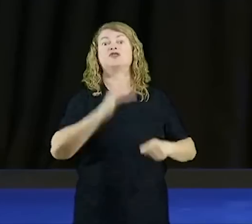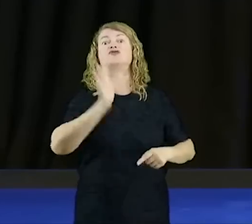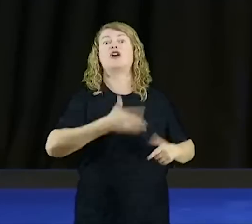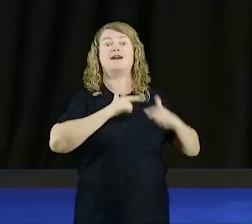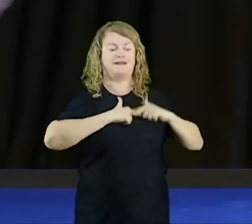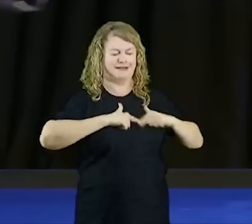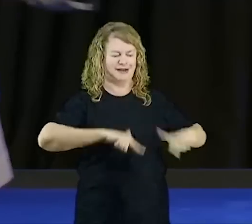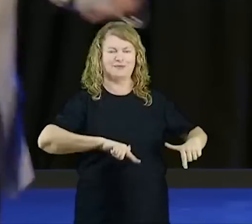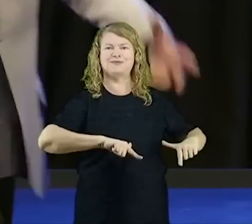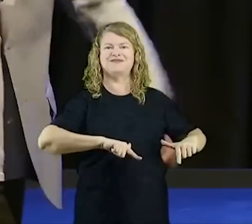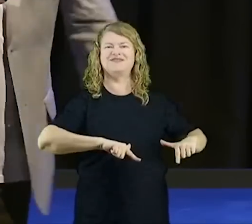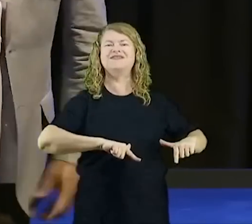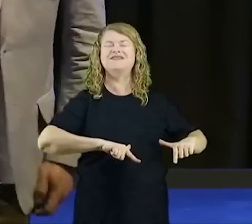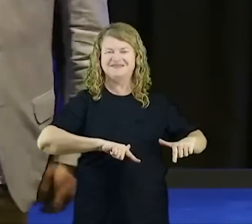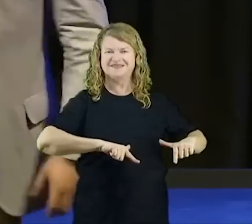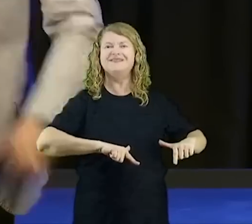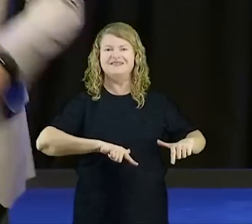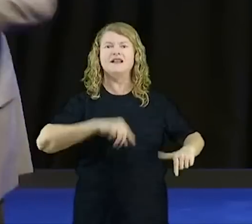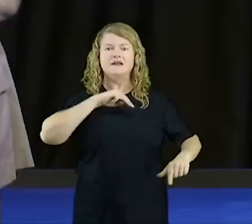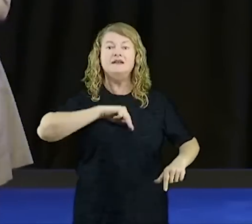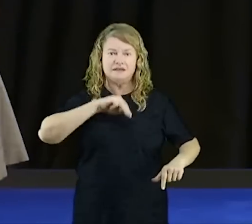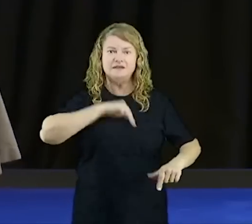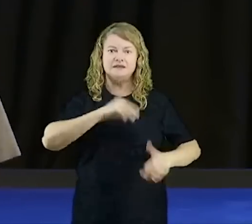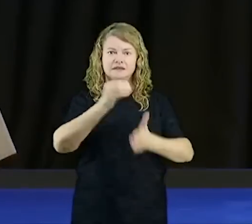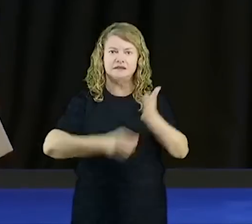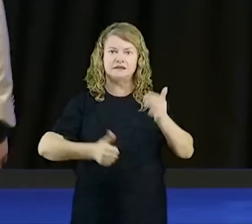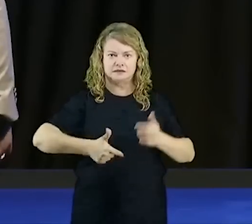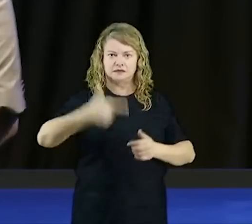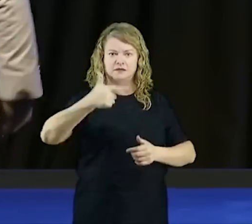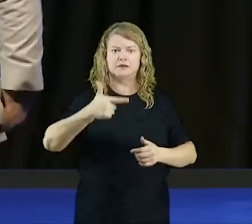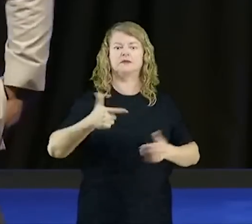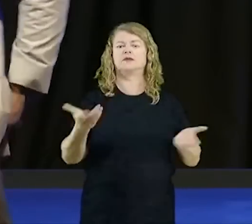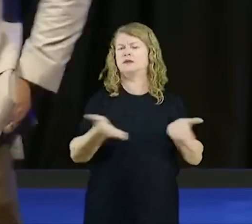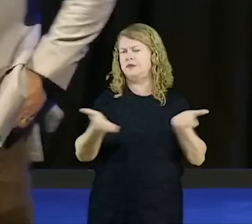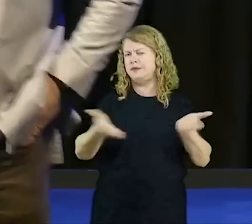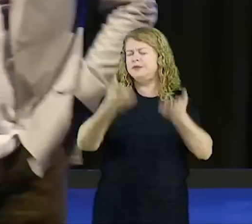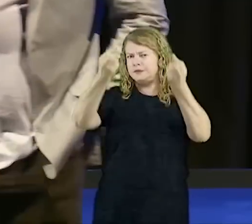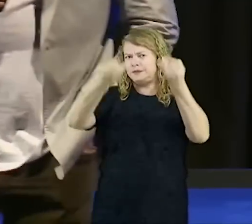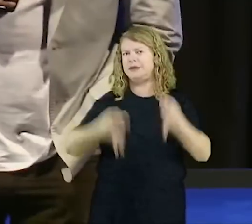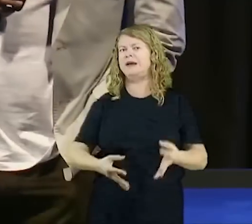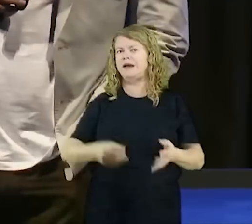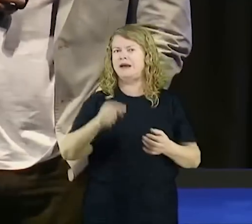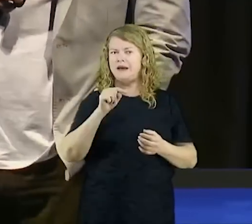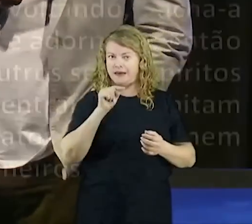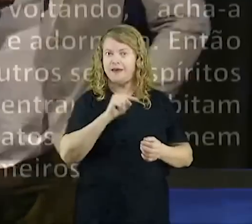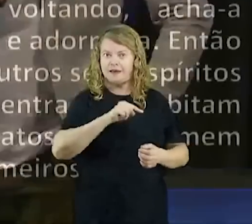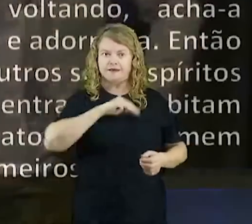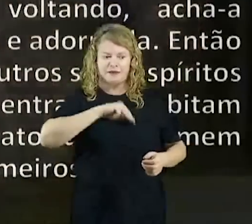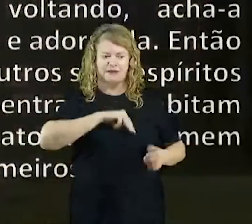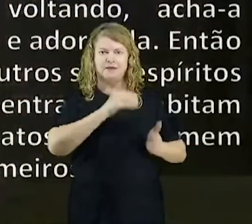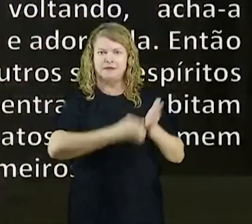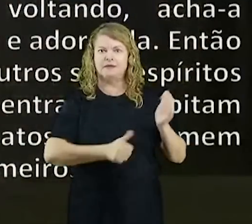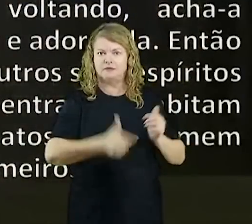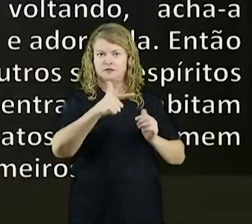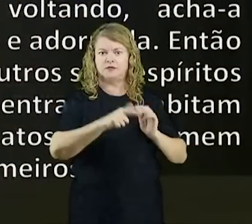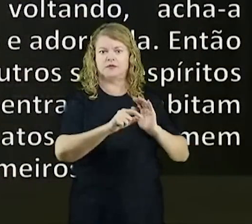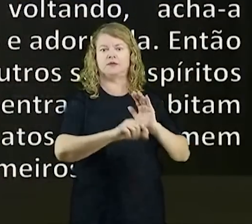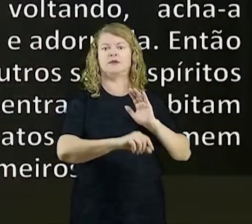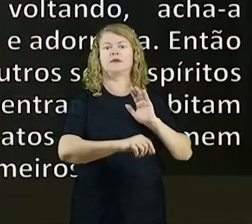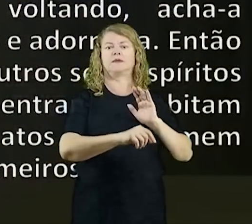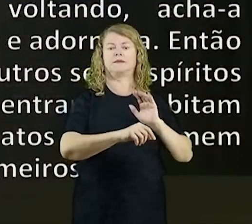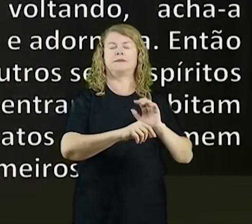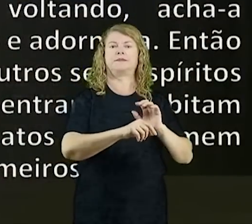12 fala sobre essa infiltração, e eu quero ficar nesse texto hoje, ele vai dizer, e quando o espírito imundo,